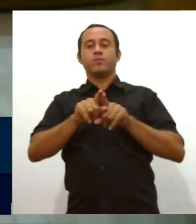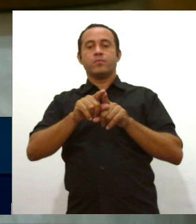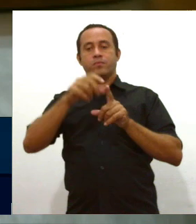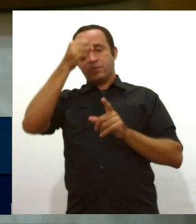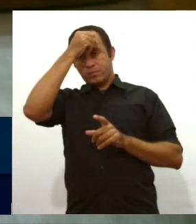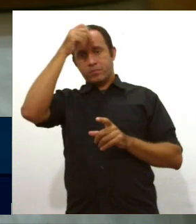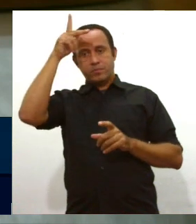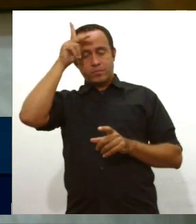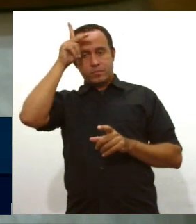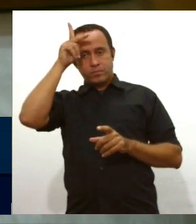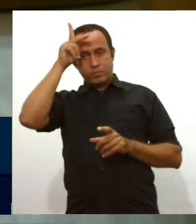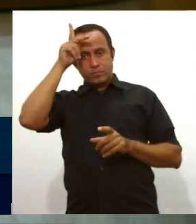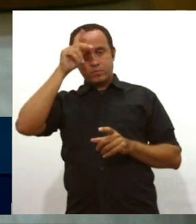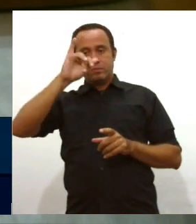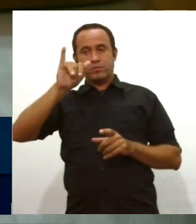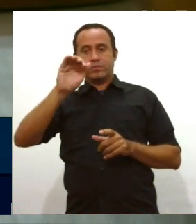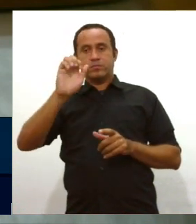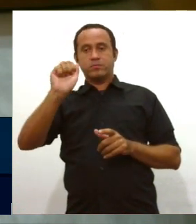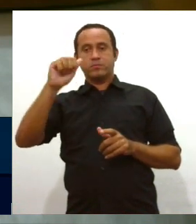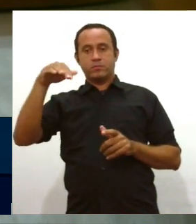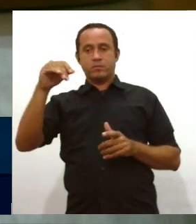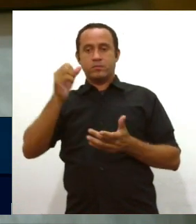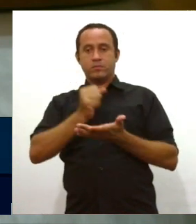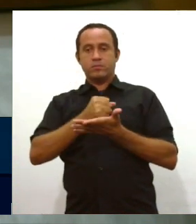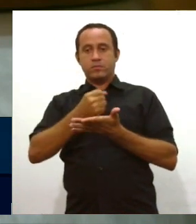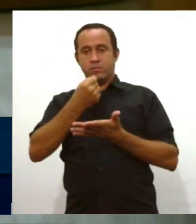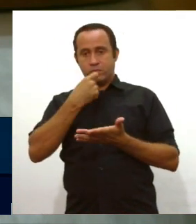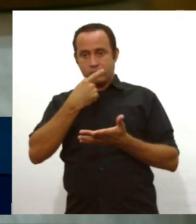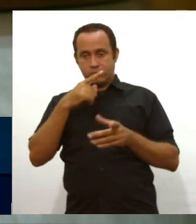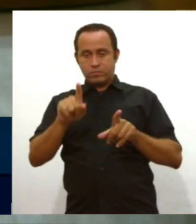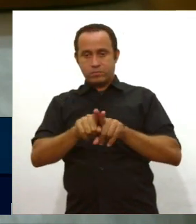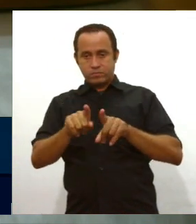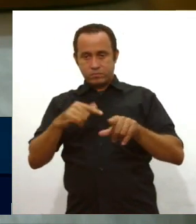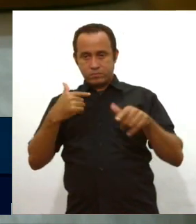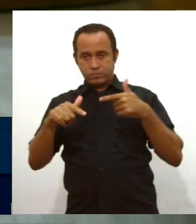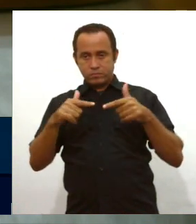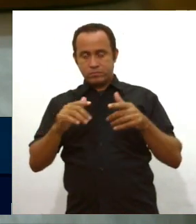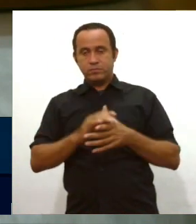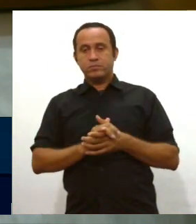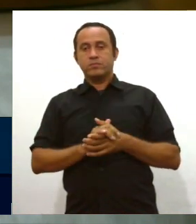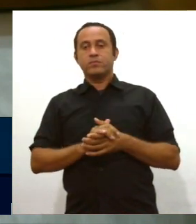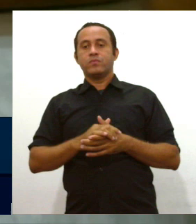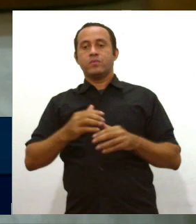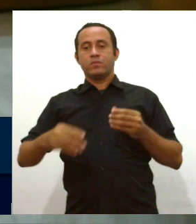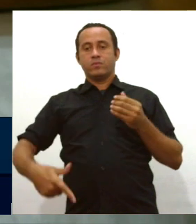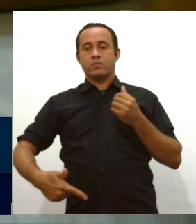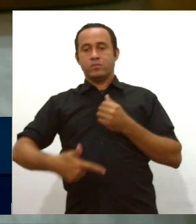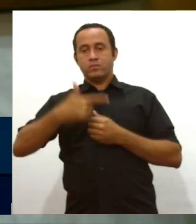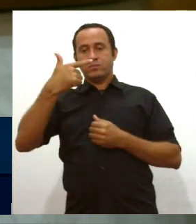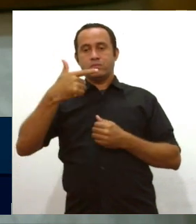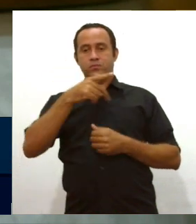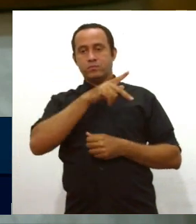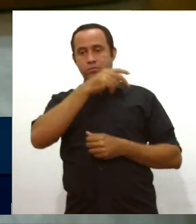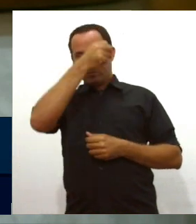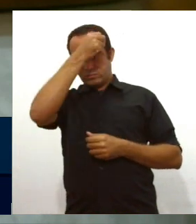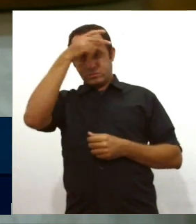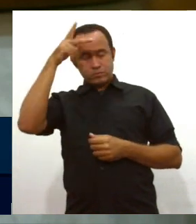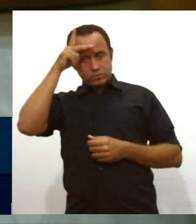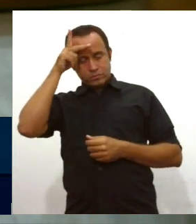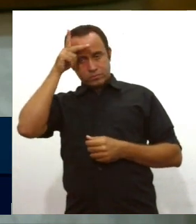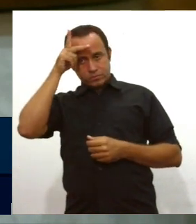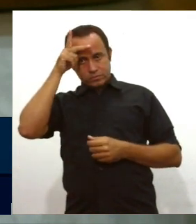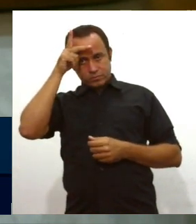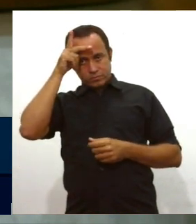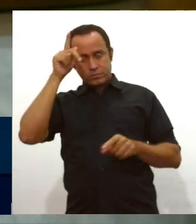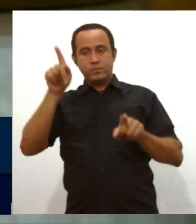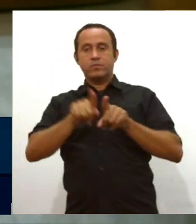da Farmácia, pelo PL, o deputado Tazos estava lá também, e o nosso vice-prefeito, Edson Muniz, indicação do Cidadania,